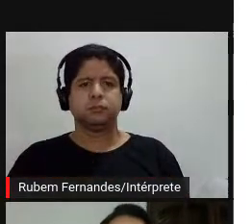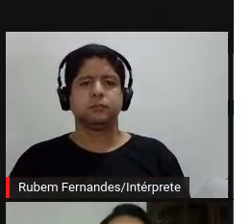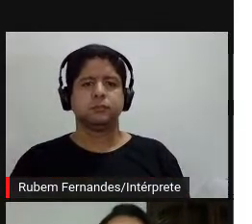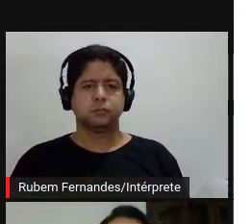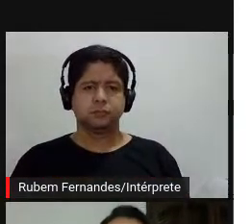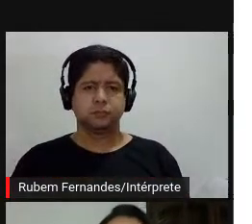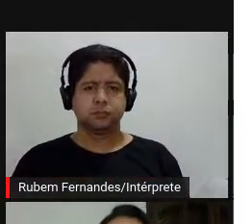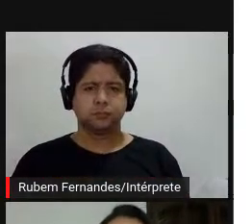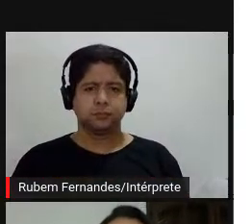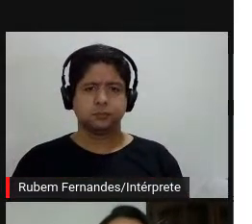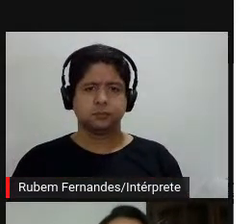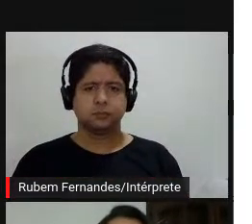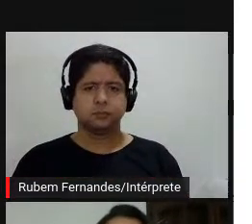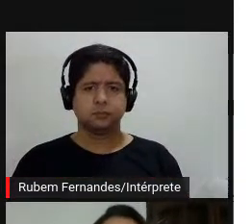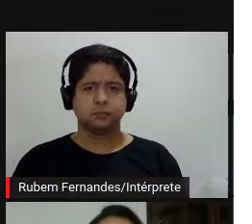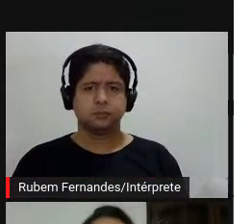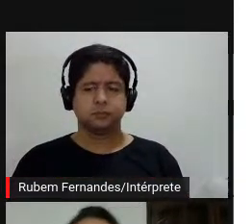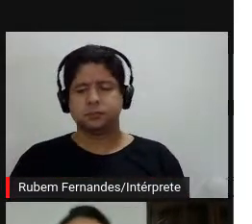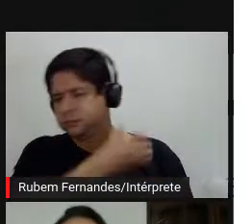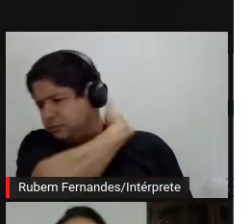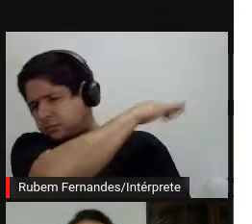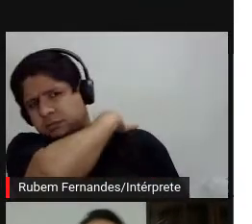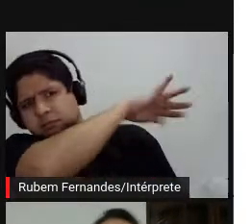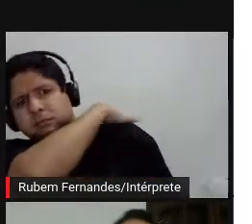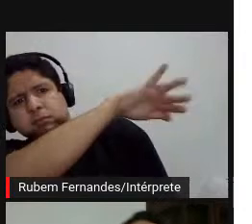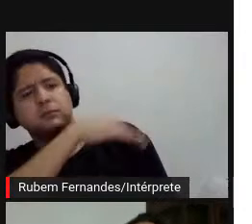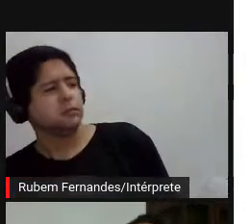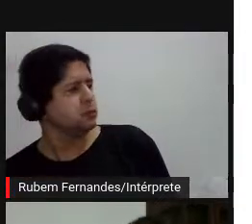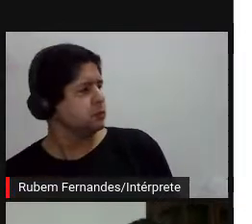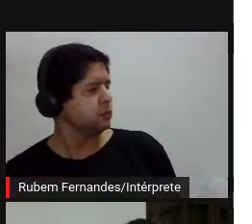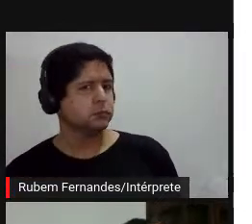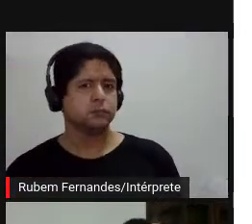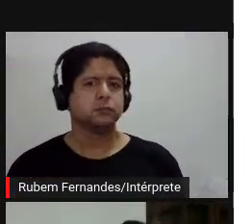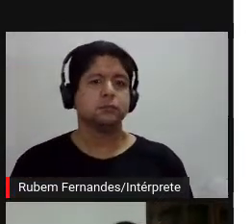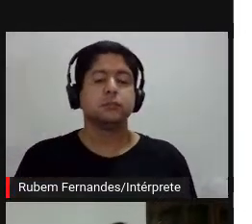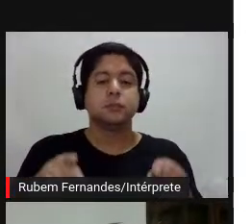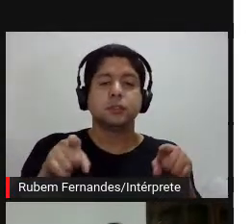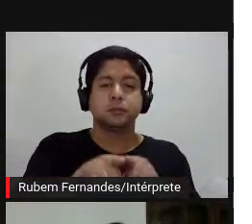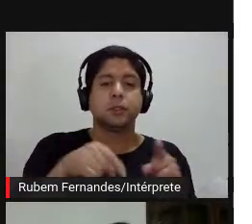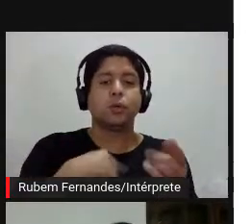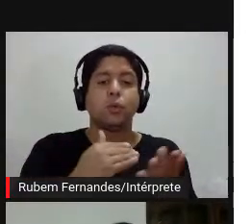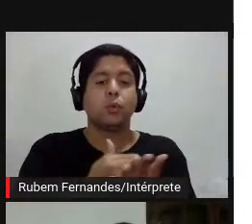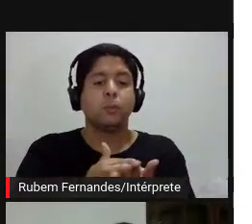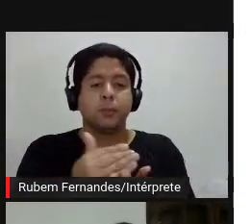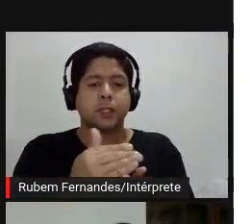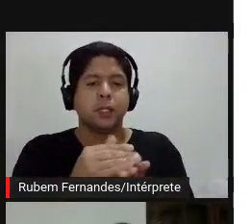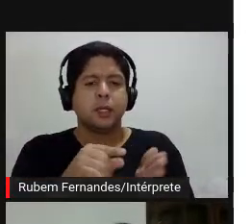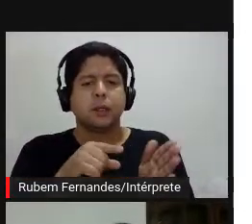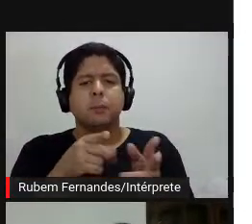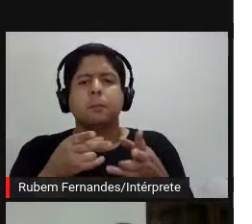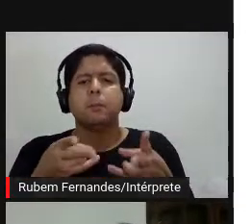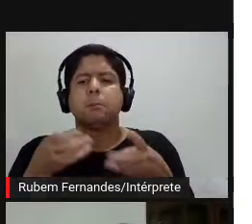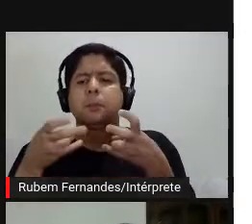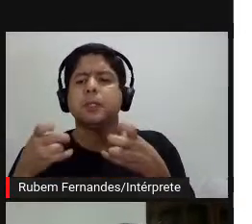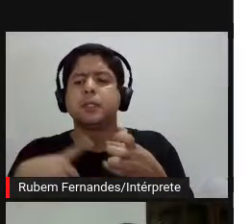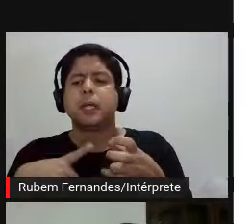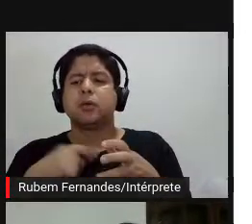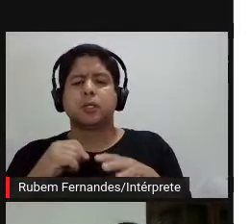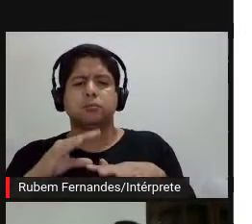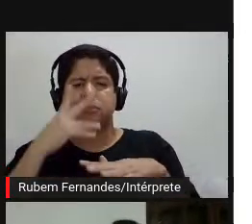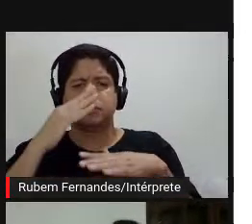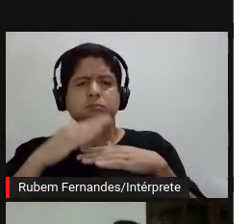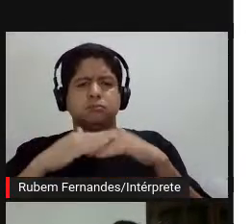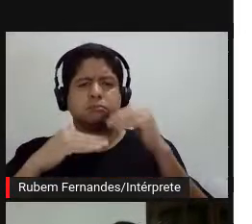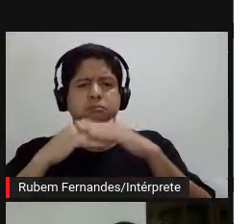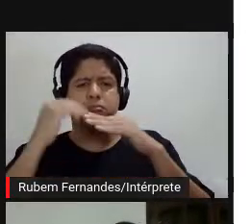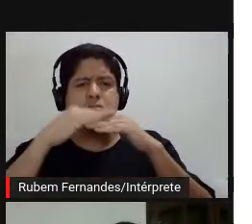passar aqui para o próximo, então eu comecei a perceber que existem camadas, que eu